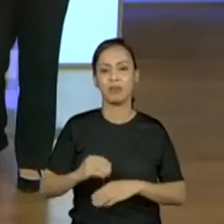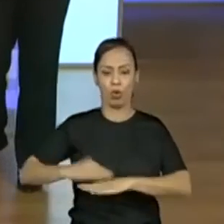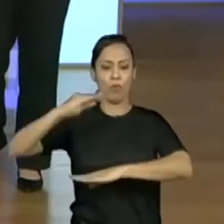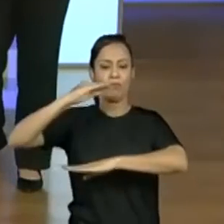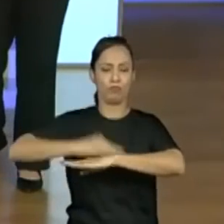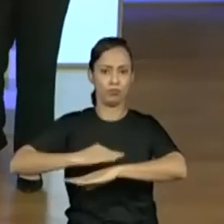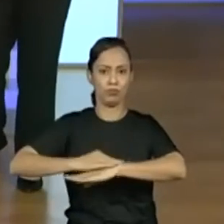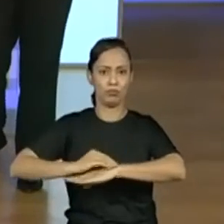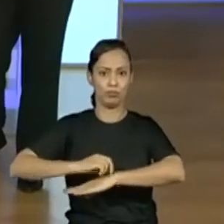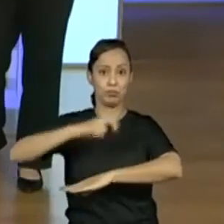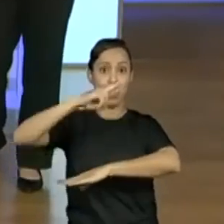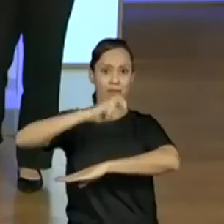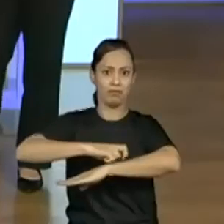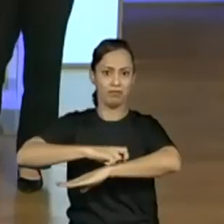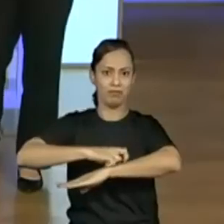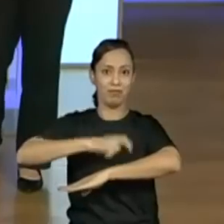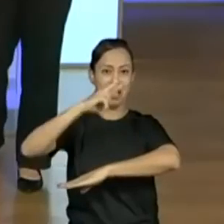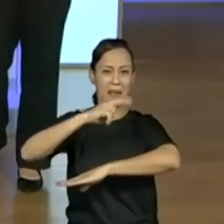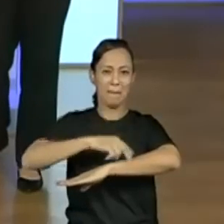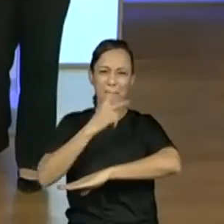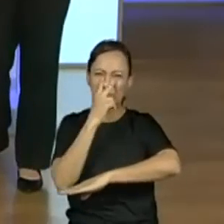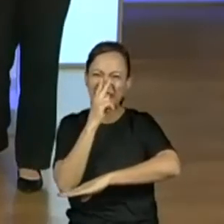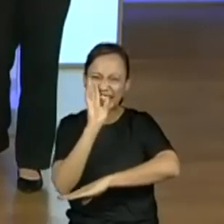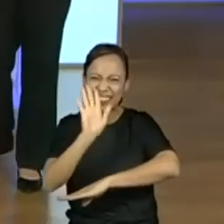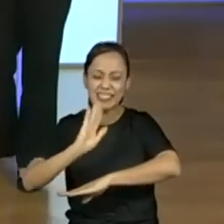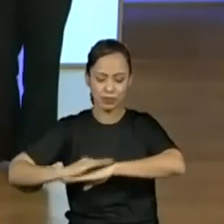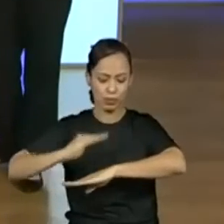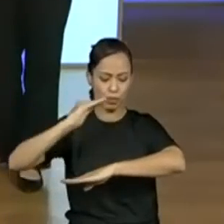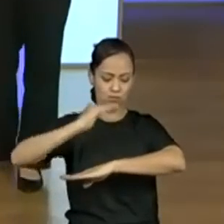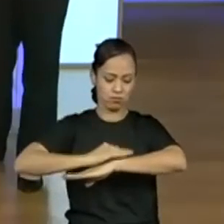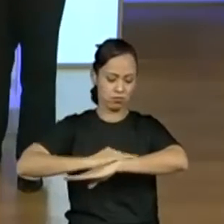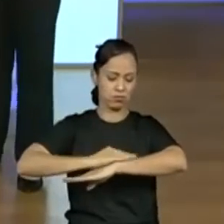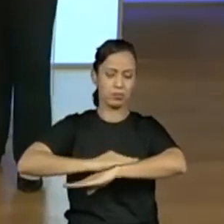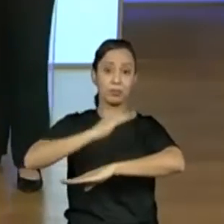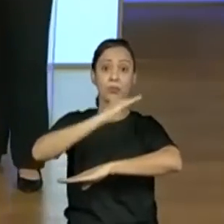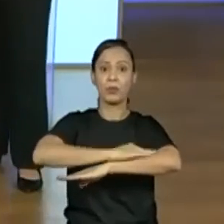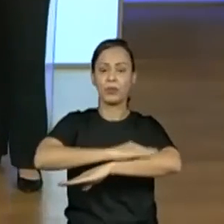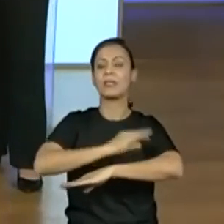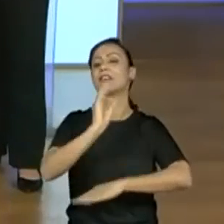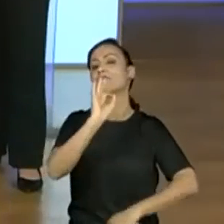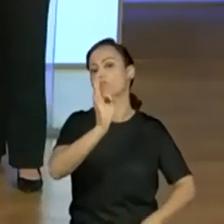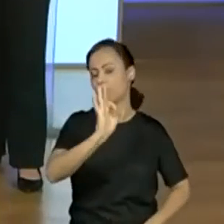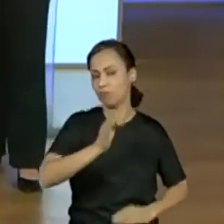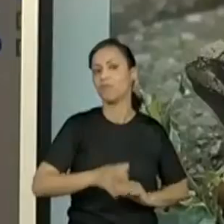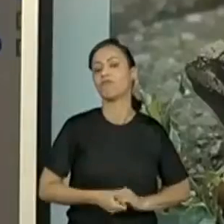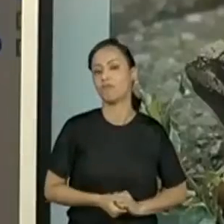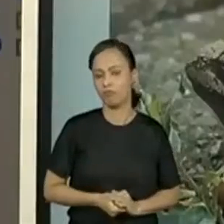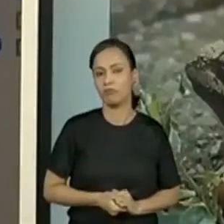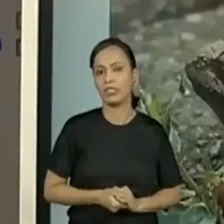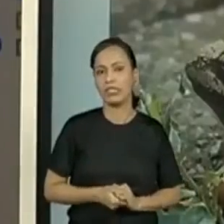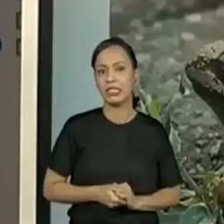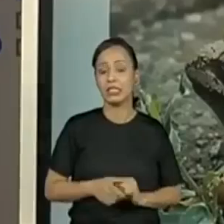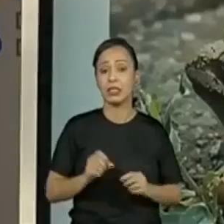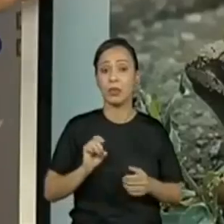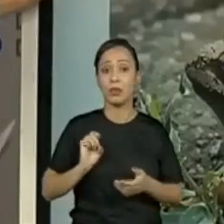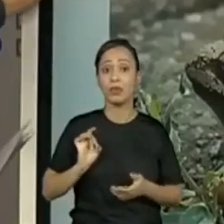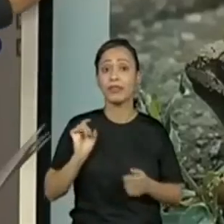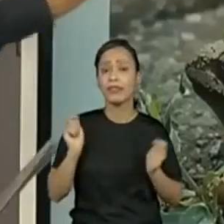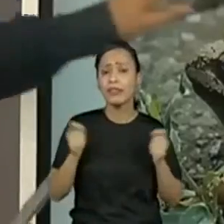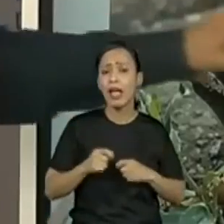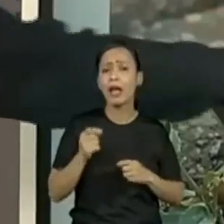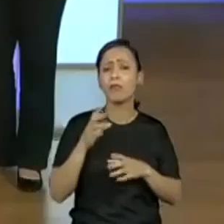respondendo ali que é saltando. Isso mesmo. Então vamos pensar aí nos saltos, nos pulos, no sapo.